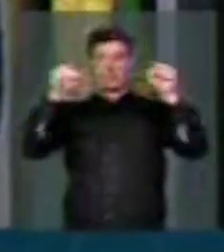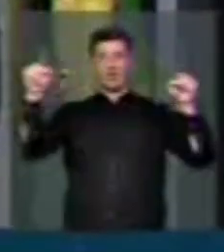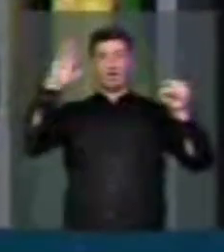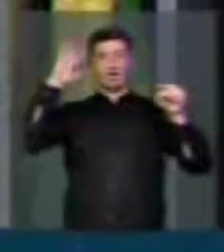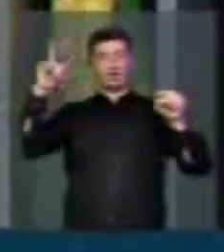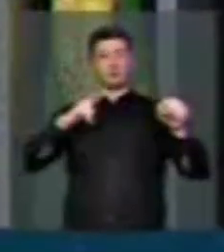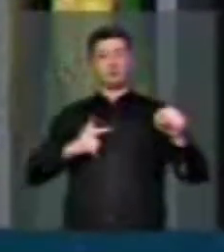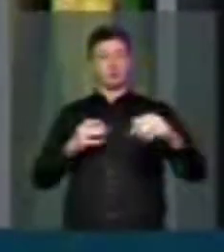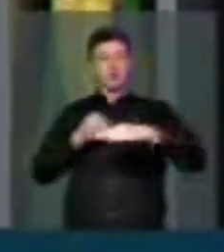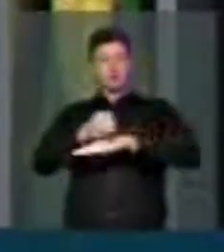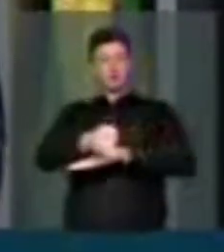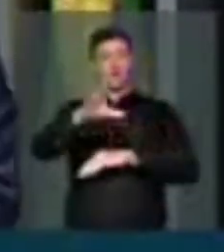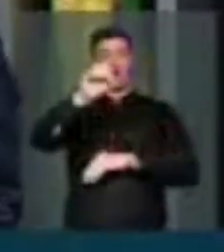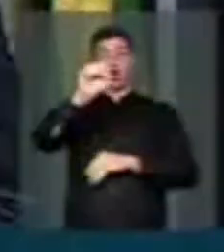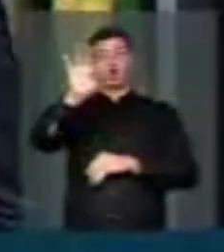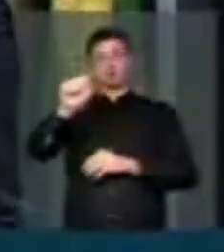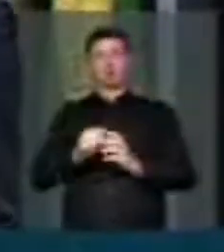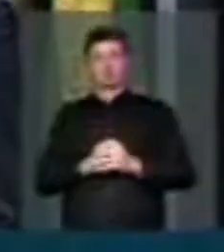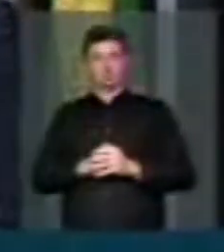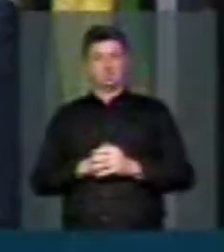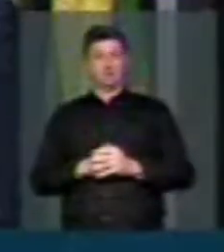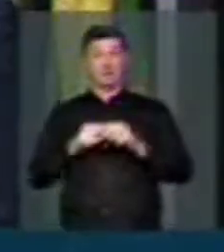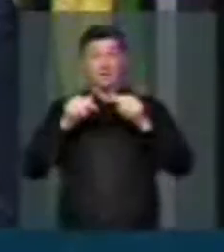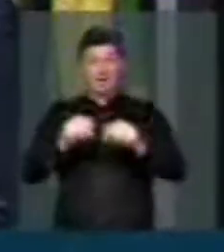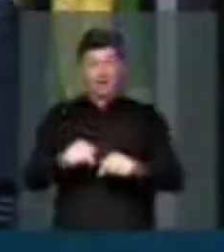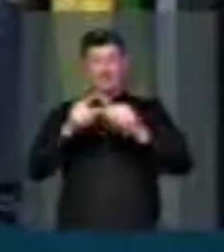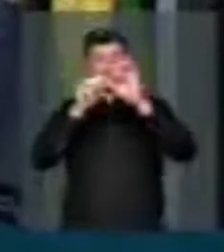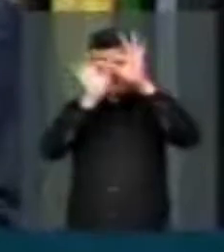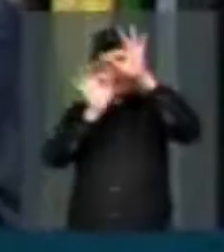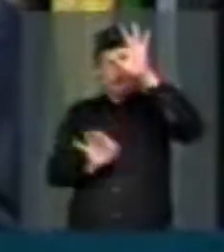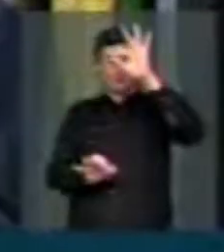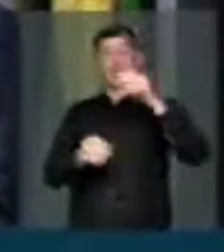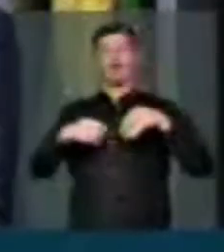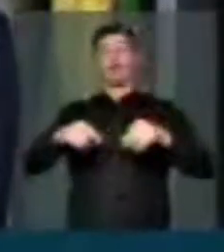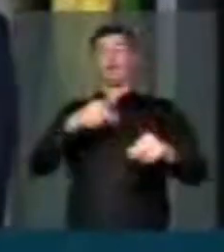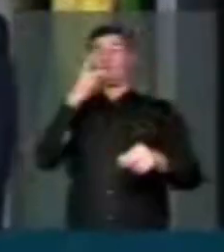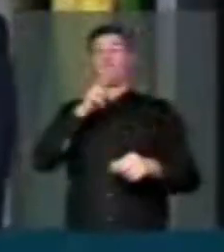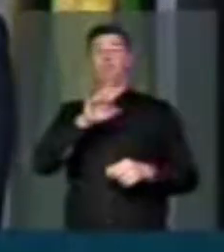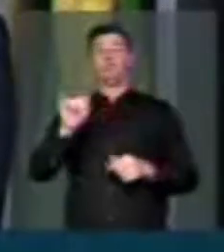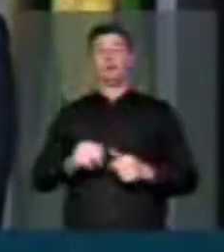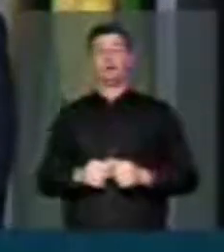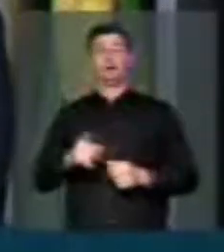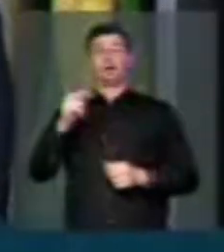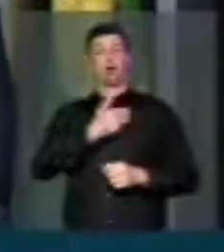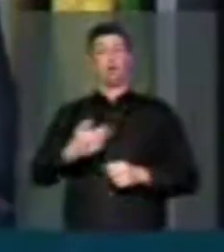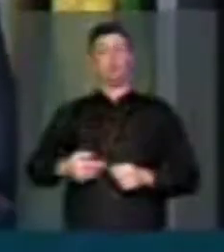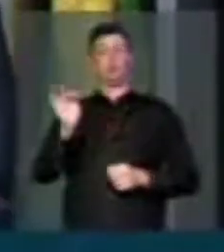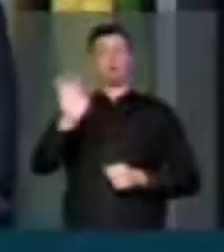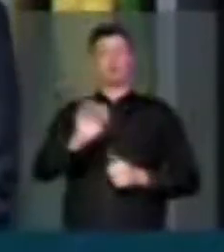que corta a costa brasileira. A partir dessa linha, os terrenos serão considerados da União.